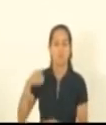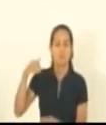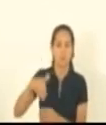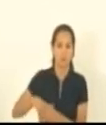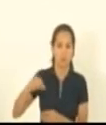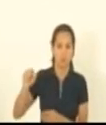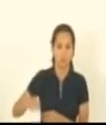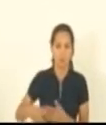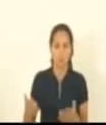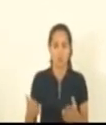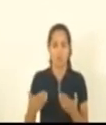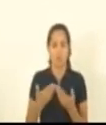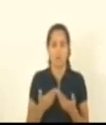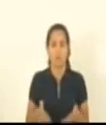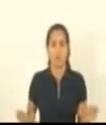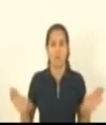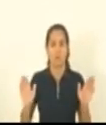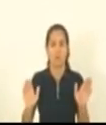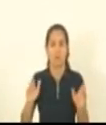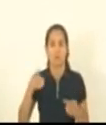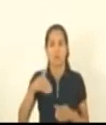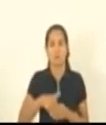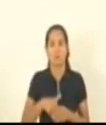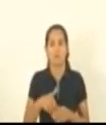estou abrindo o painel para votação.